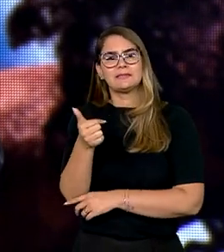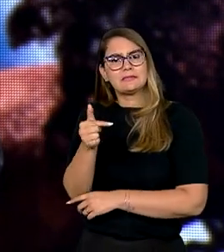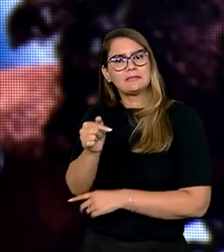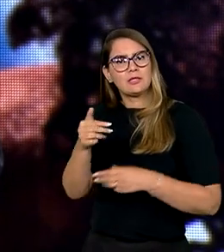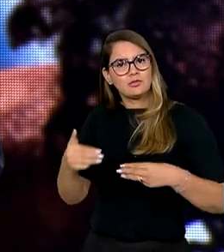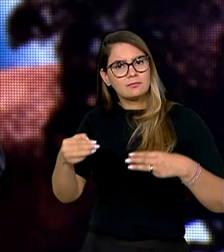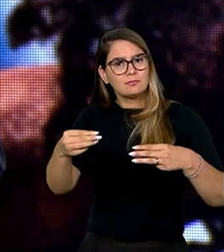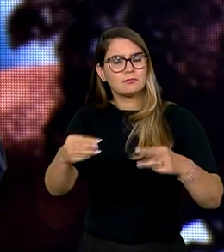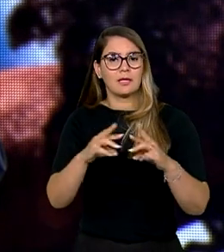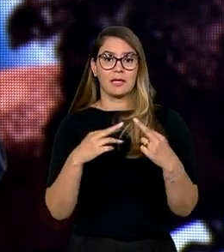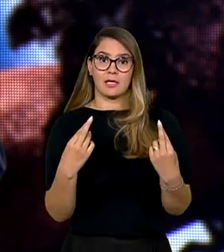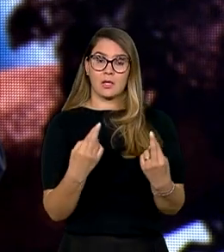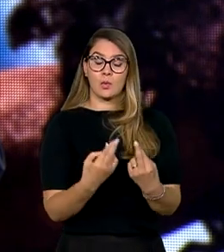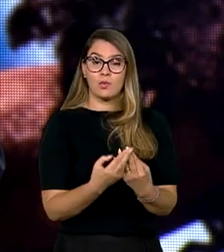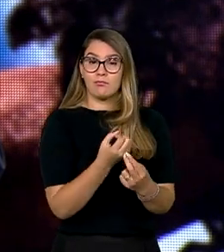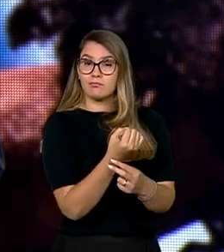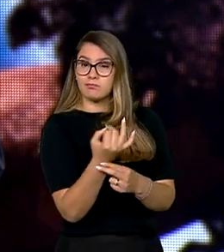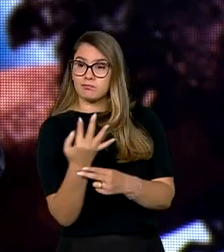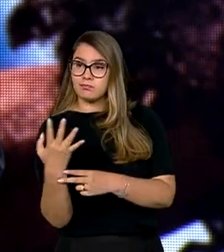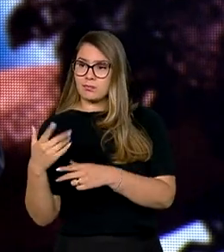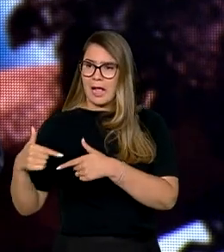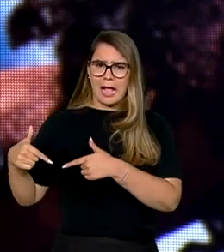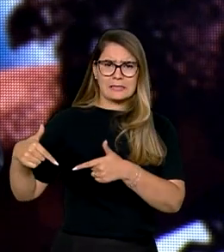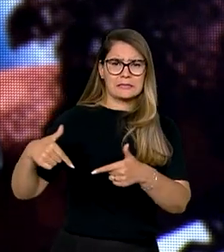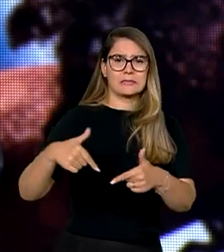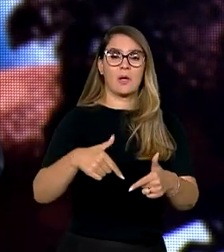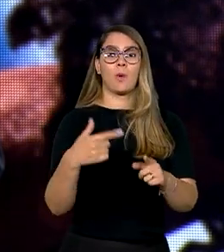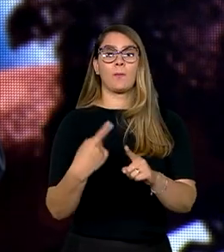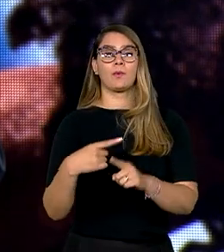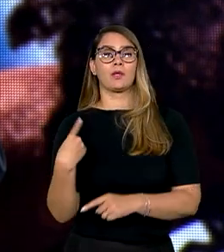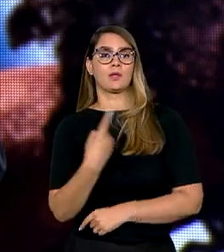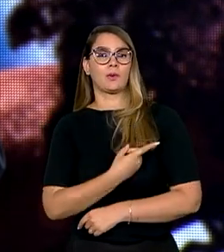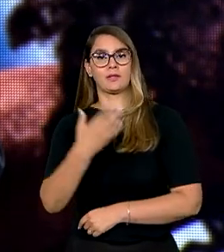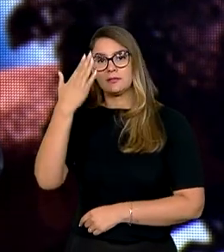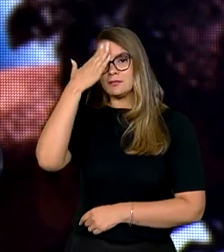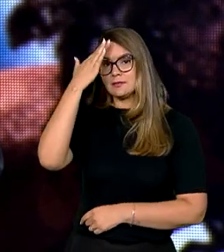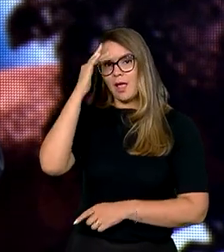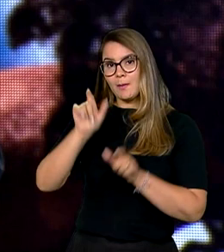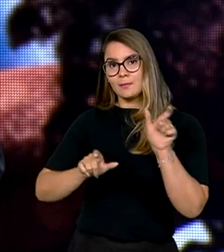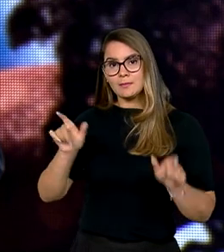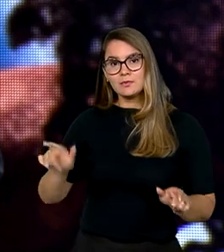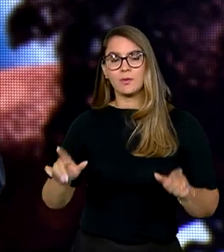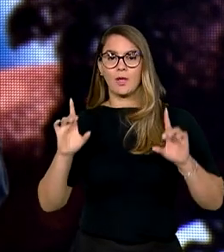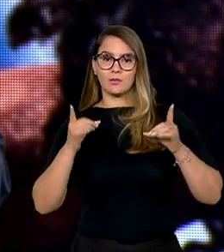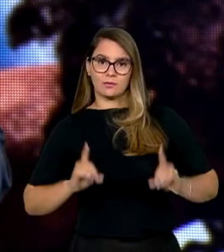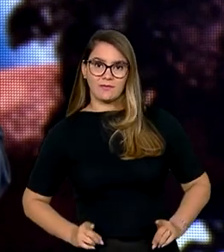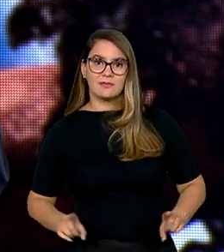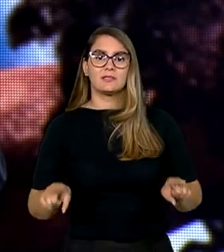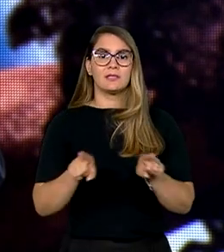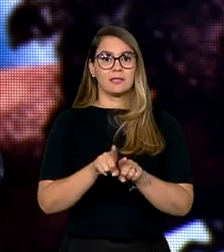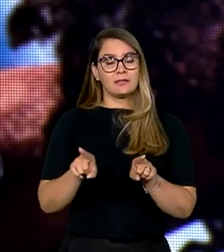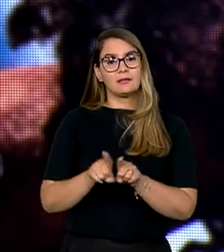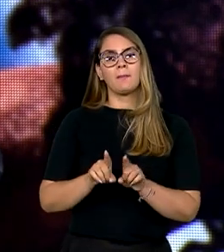e reúne quase uma centena de ações, porque sabemos que as pessoas com deficiência e também